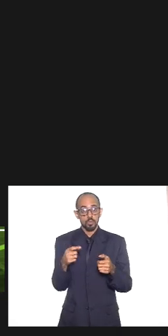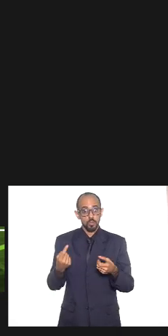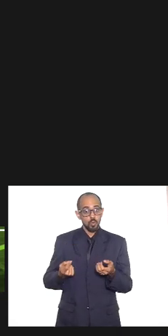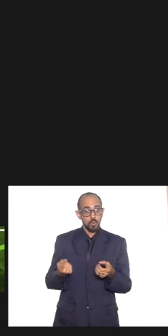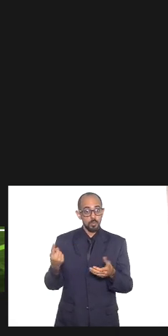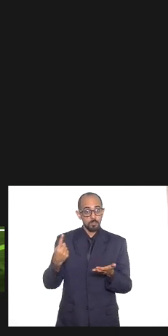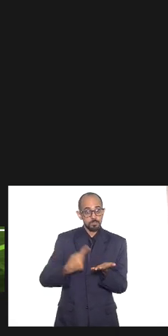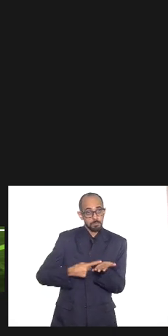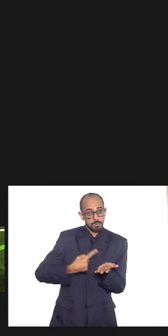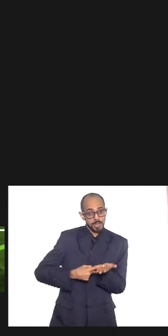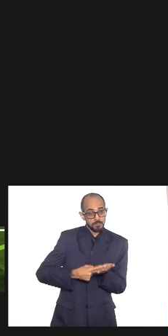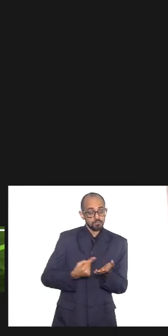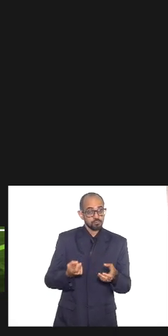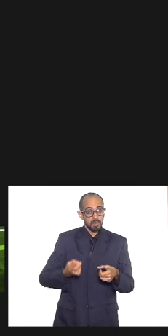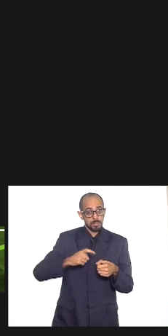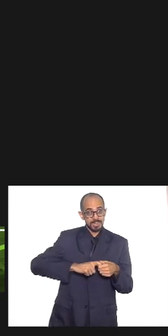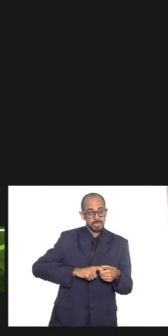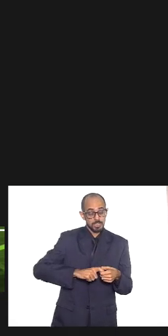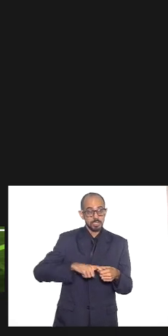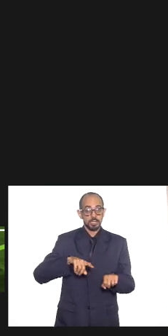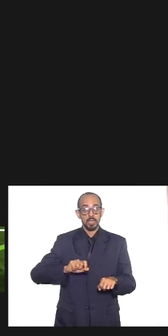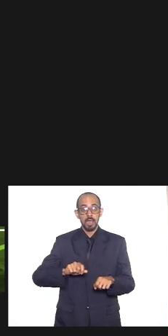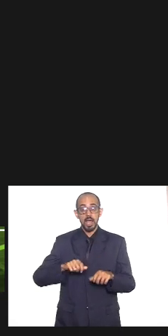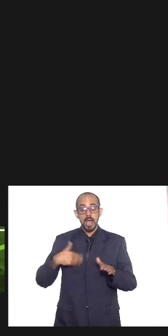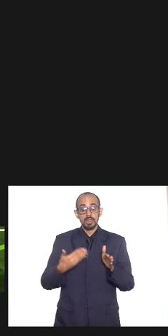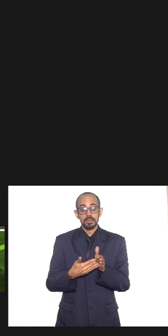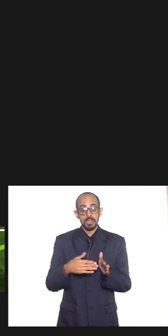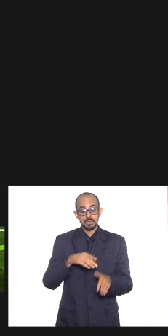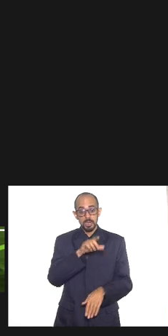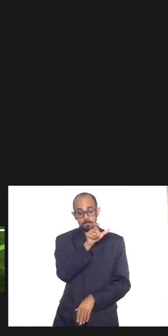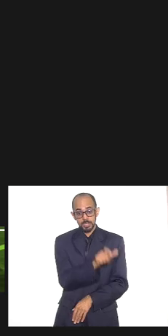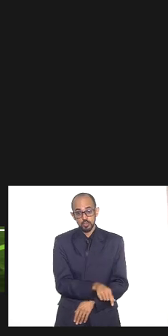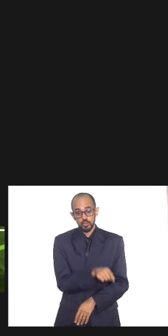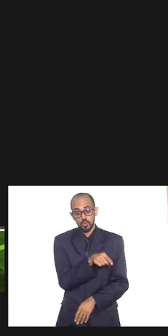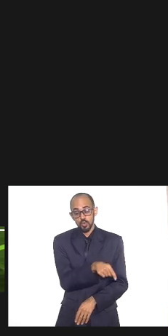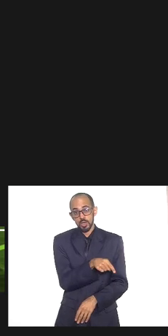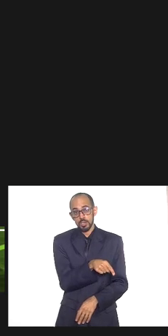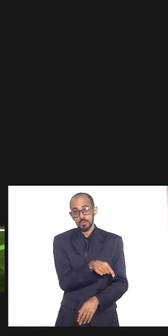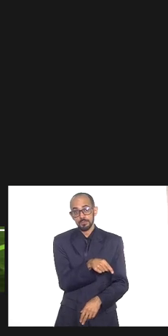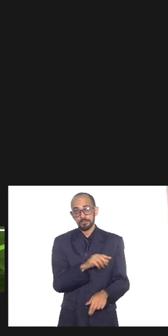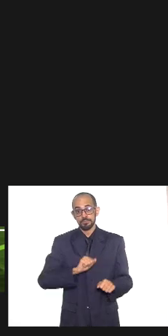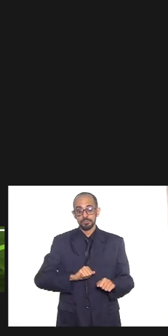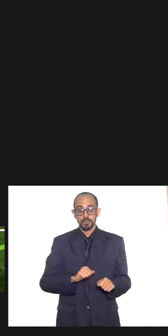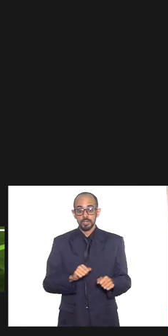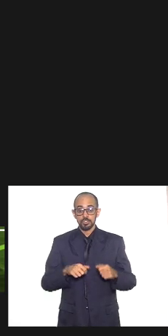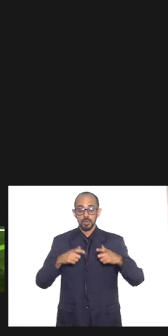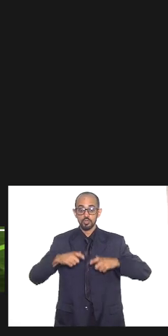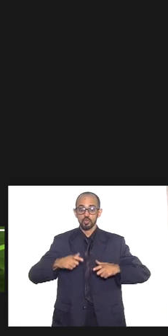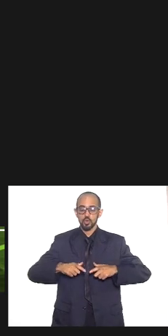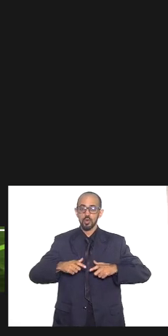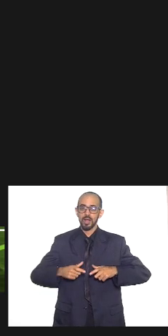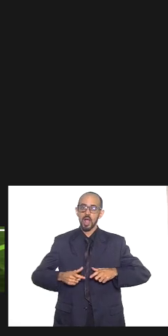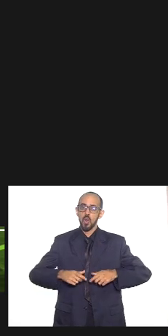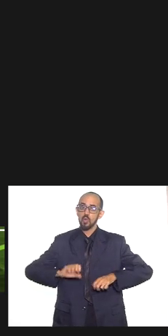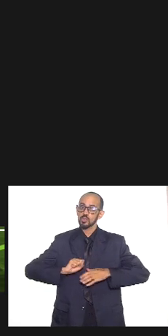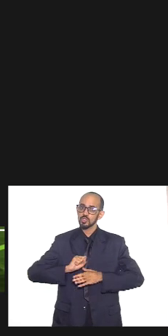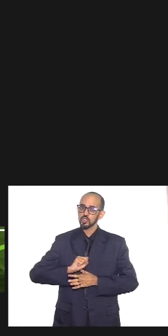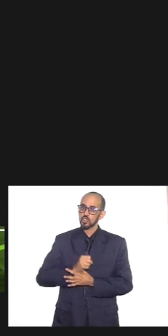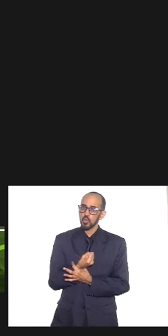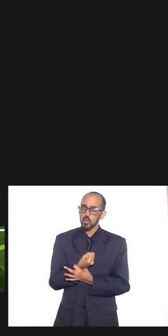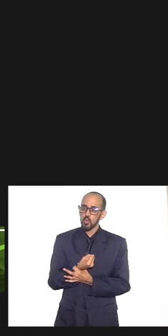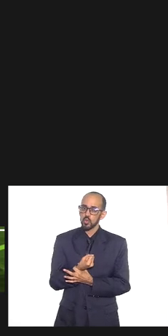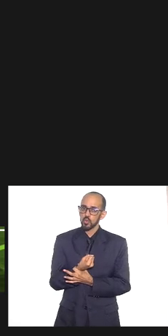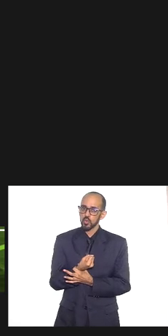público não encaminhava a justiça enquanto essa pessoa não tivesse em um local seguro fora daquele